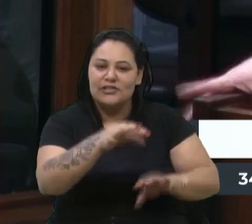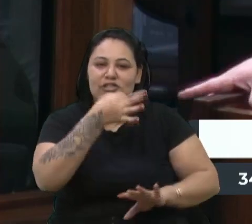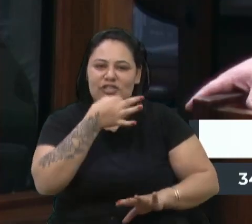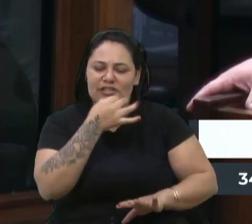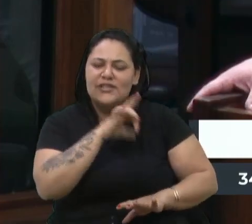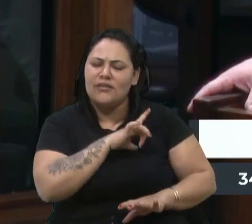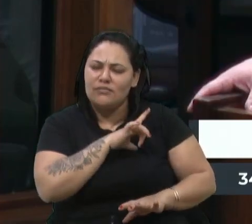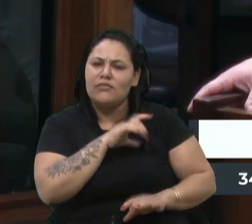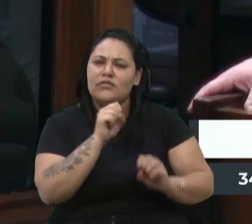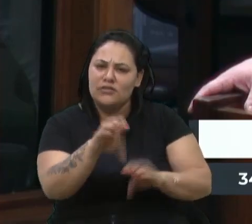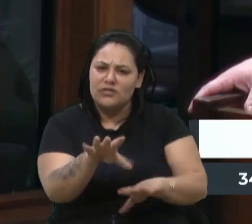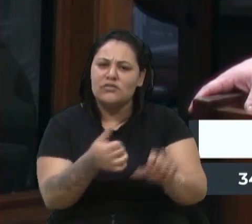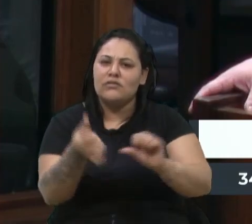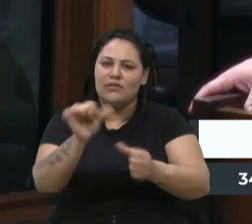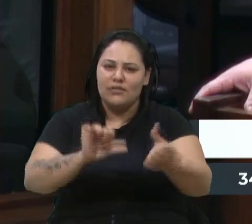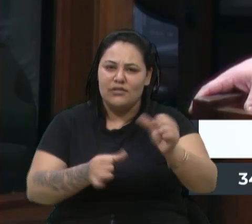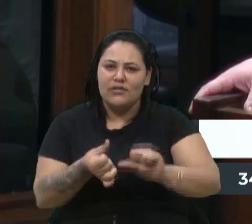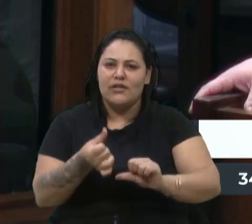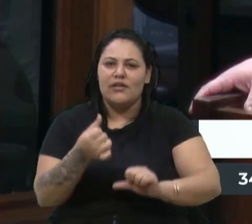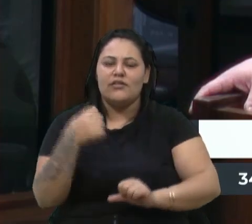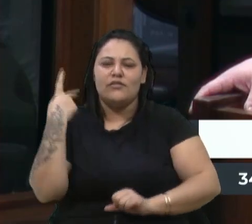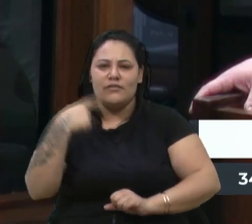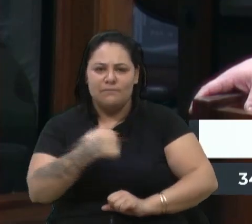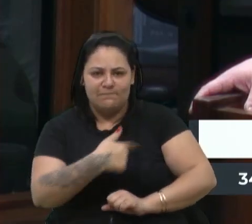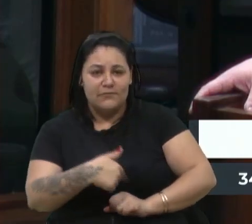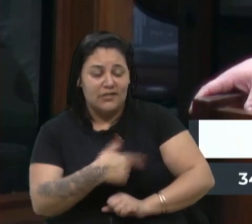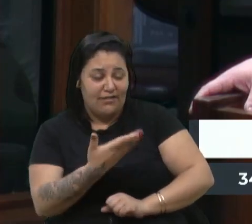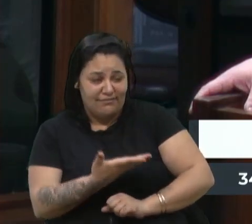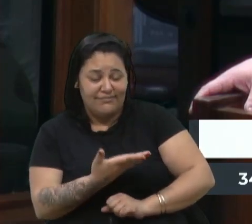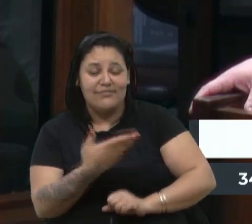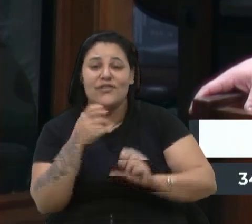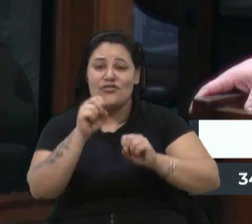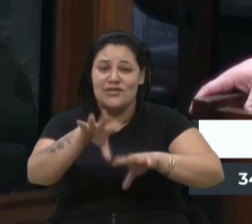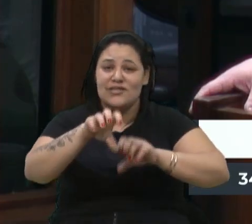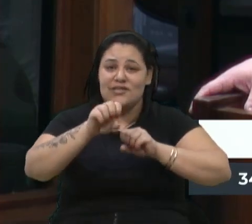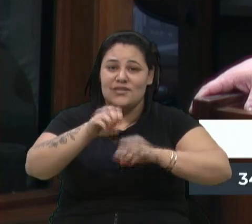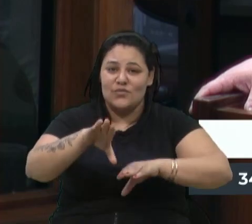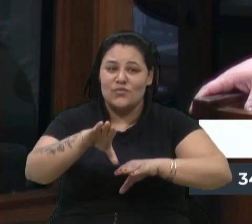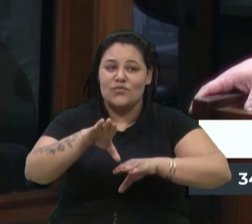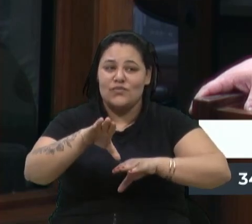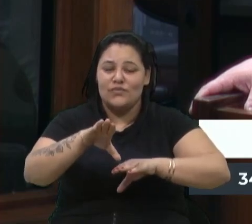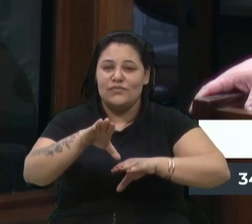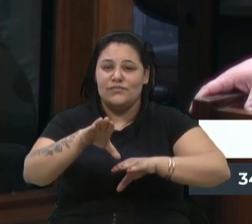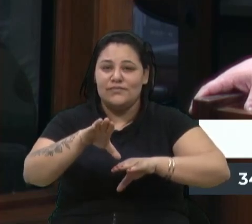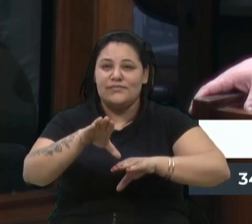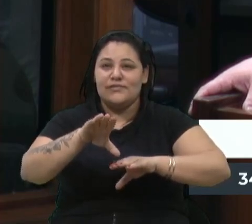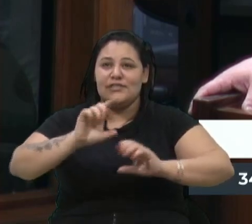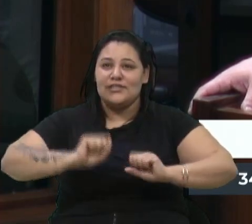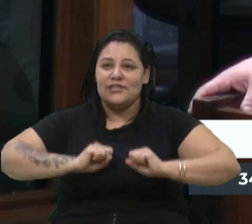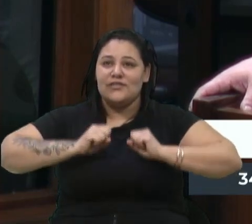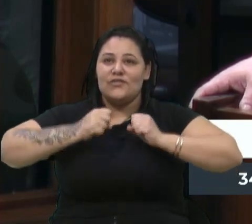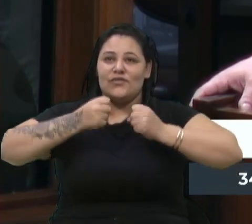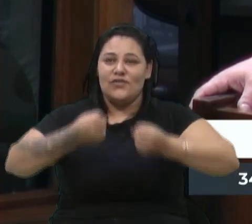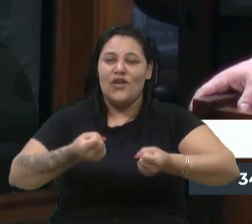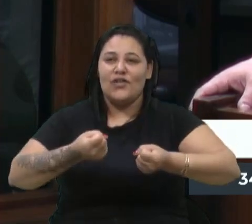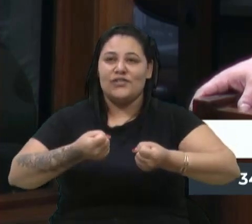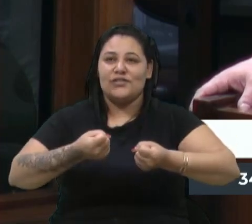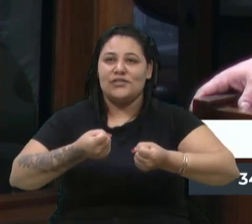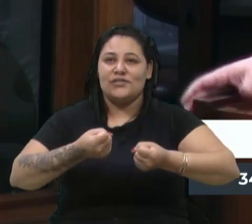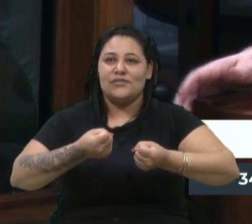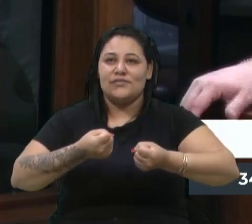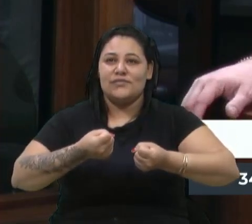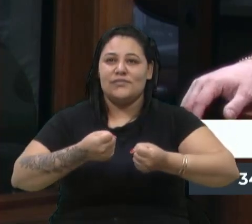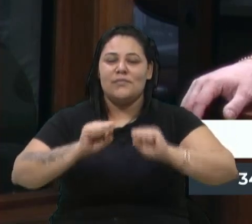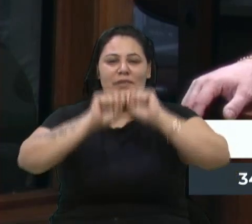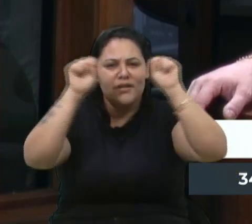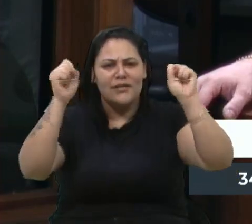qualidade, vereador Zanquim, uma educação que eles se dedicam, não somente um turno, mas em turno